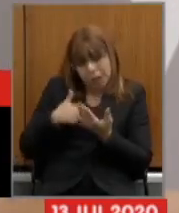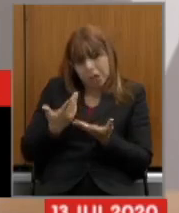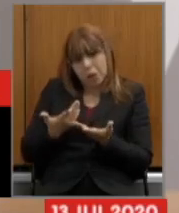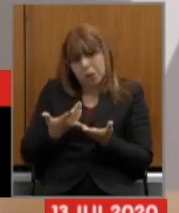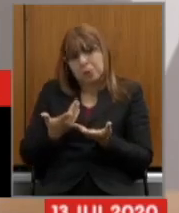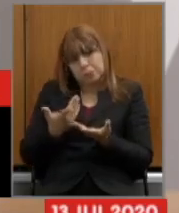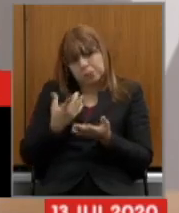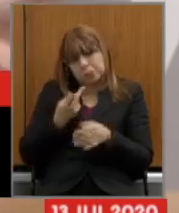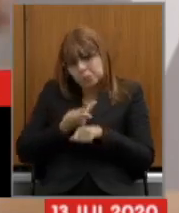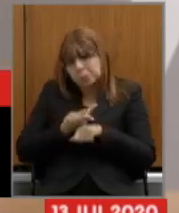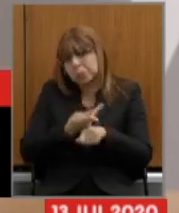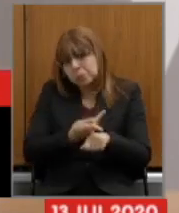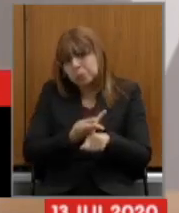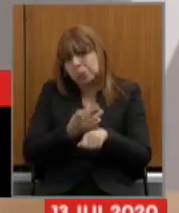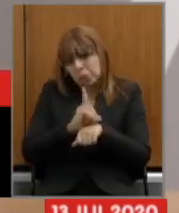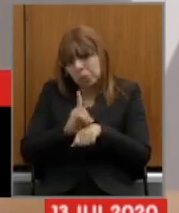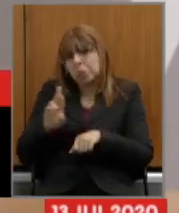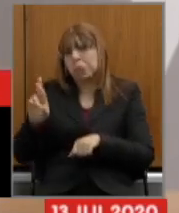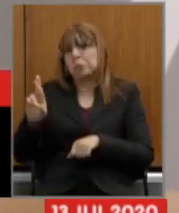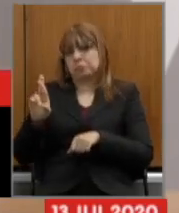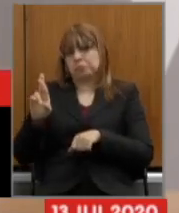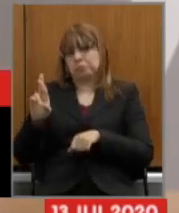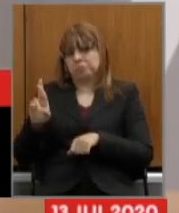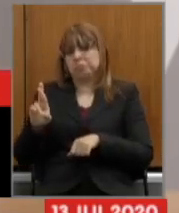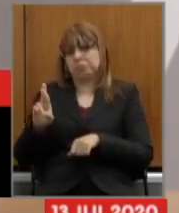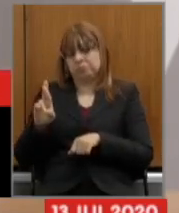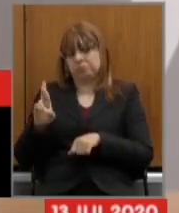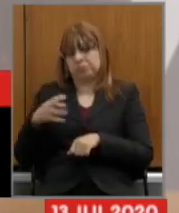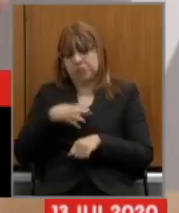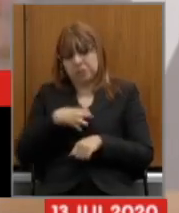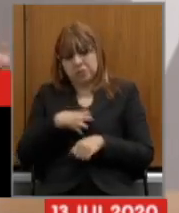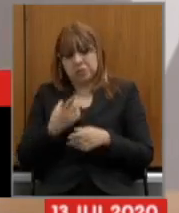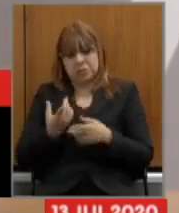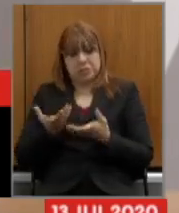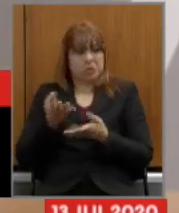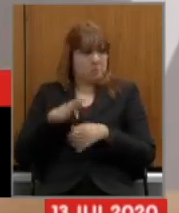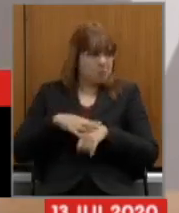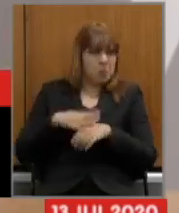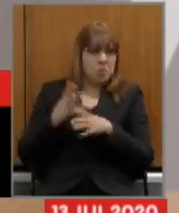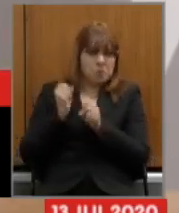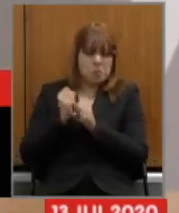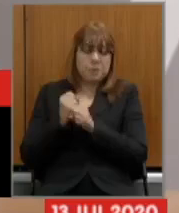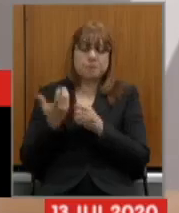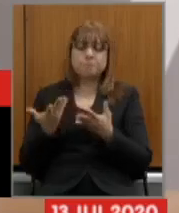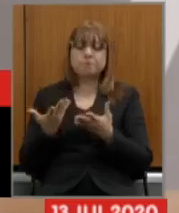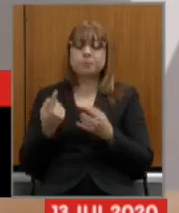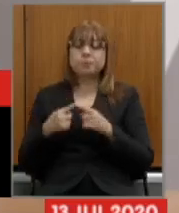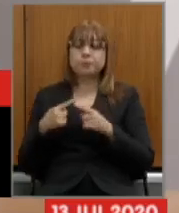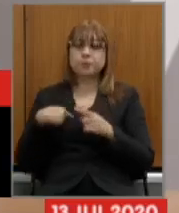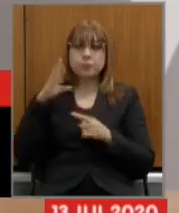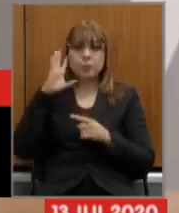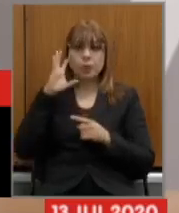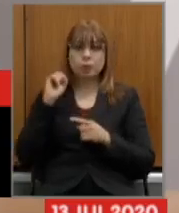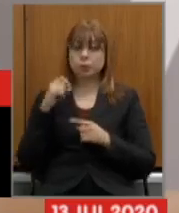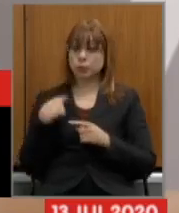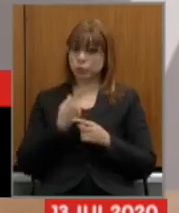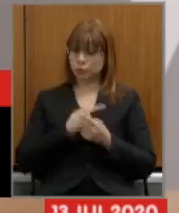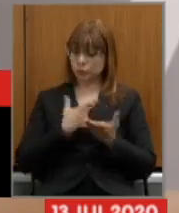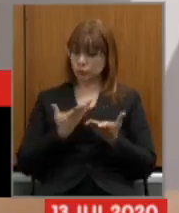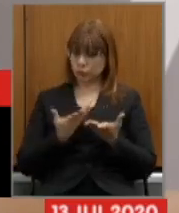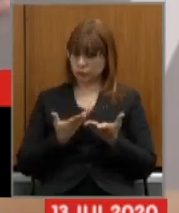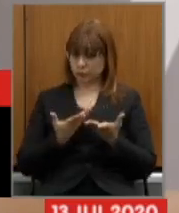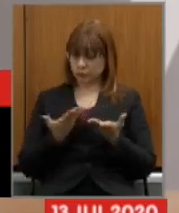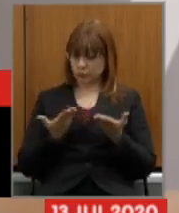um doutor em ciências atuariais que eu acredito aqui que nós estamos tratando de um